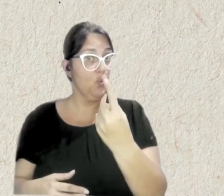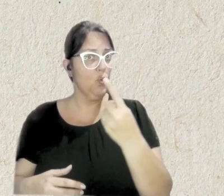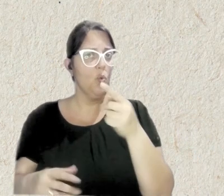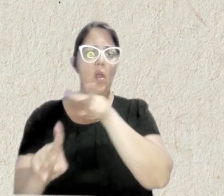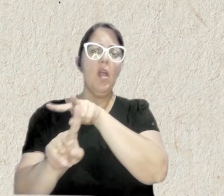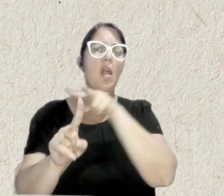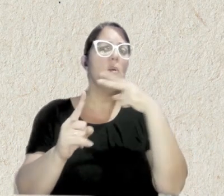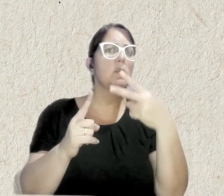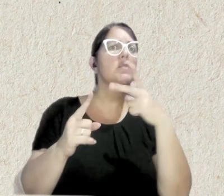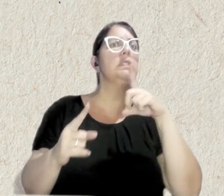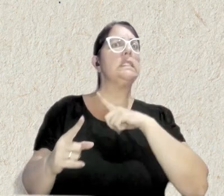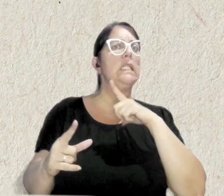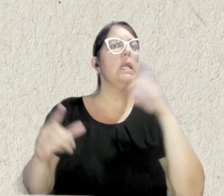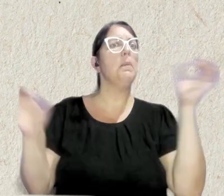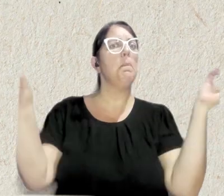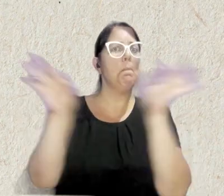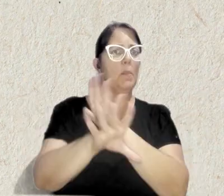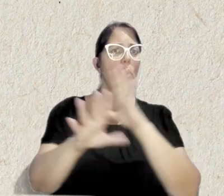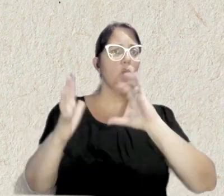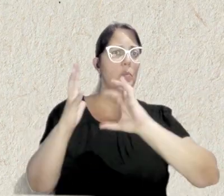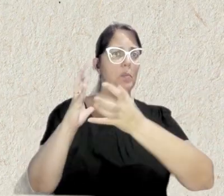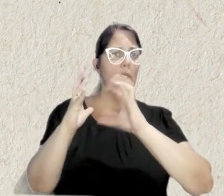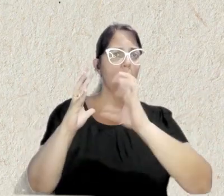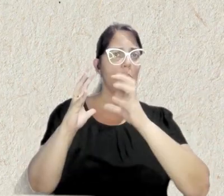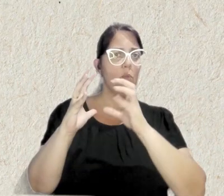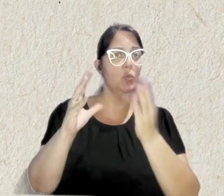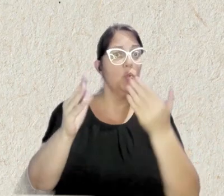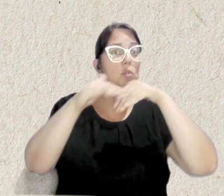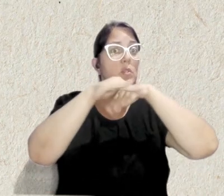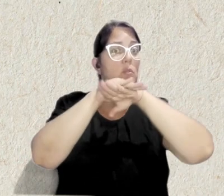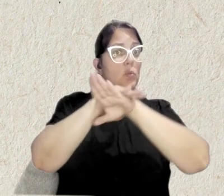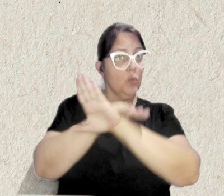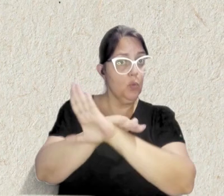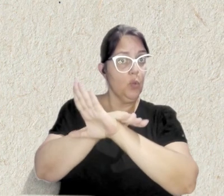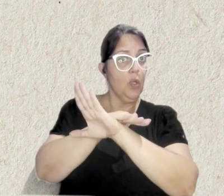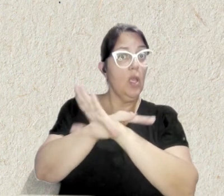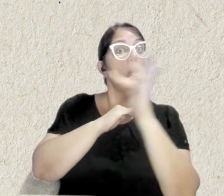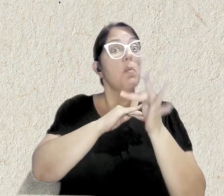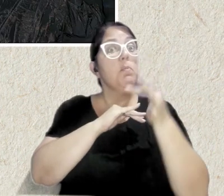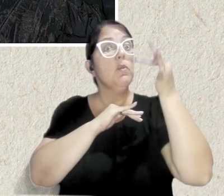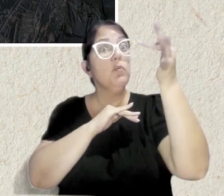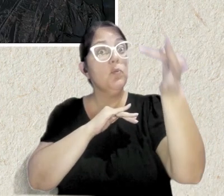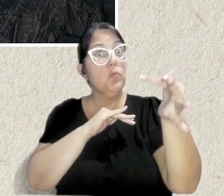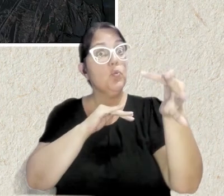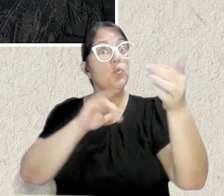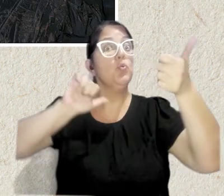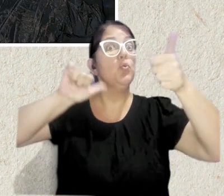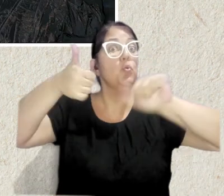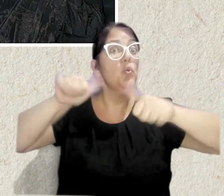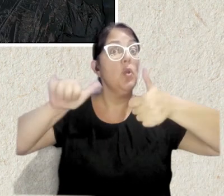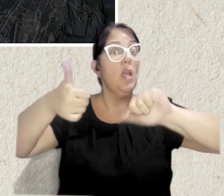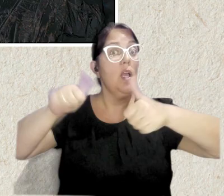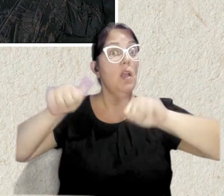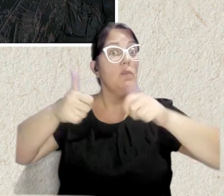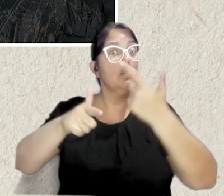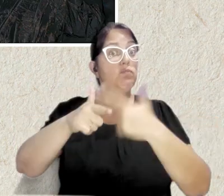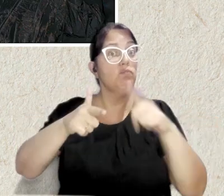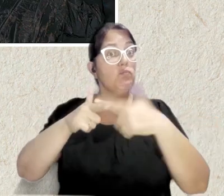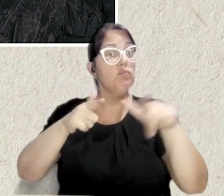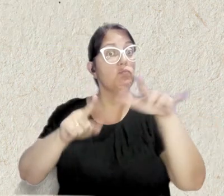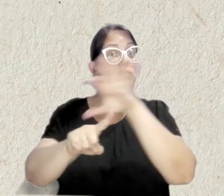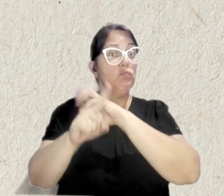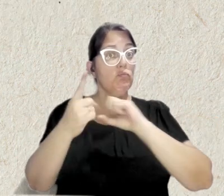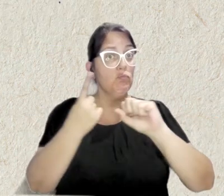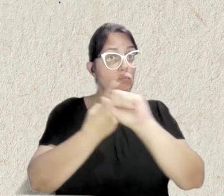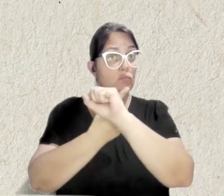é manter um banco de dados para reunir os resultados dos programas e servir de instrumento para a avaliação de impacto ambiental.